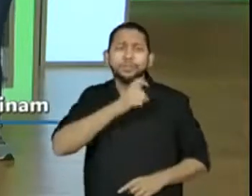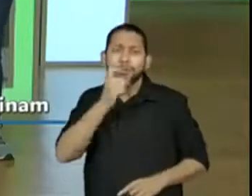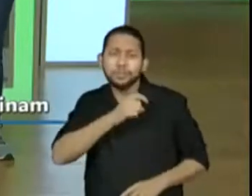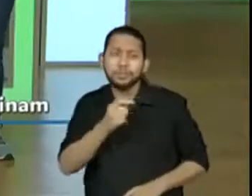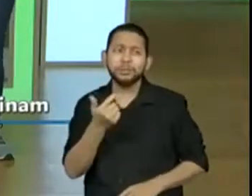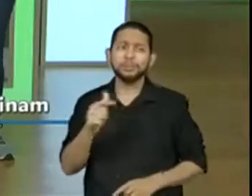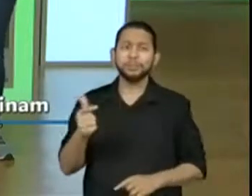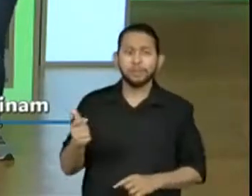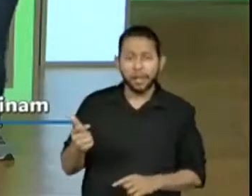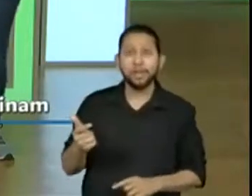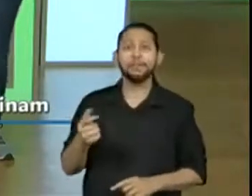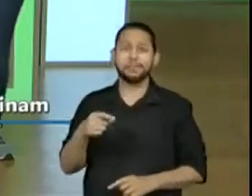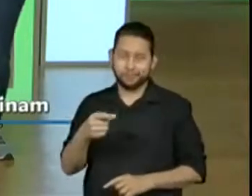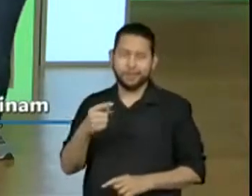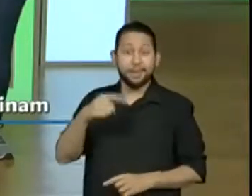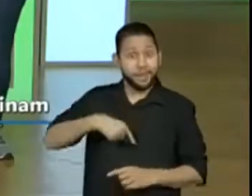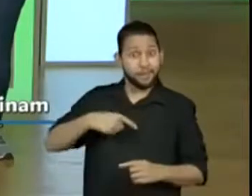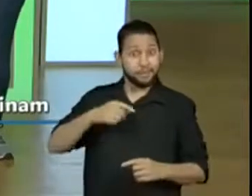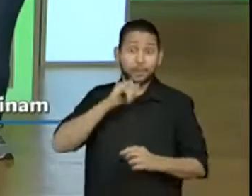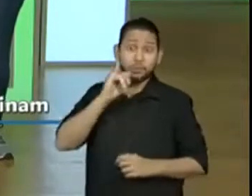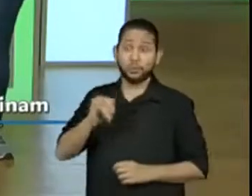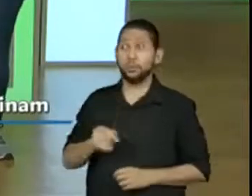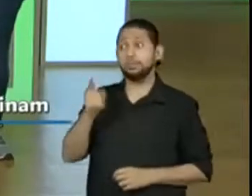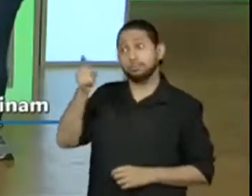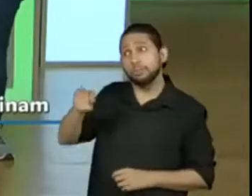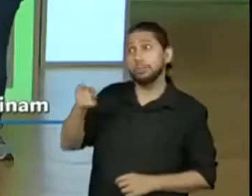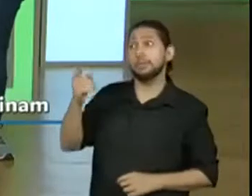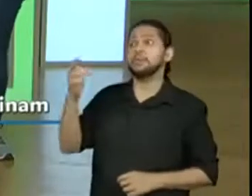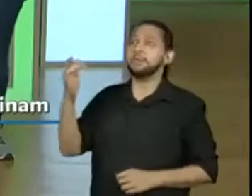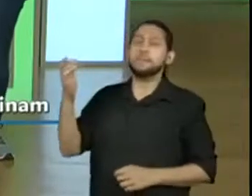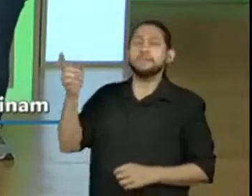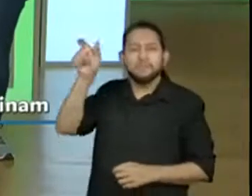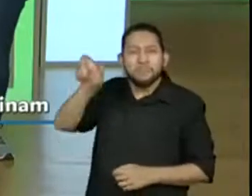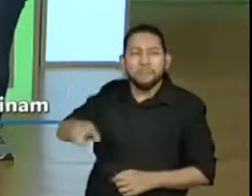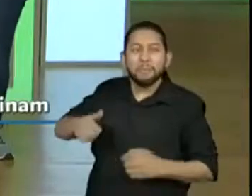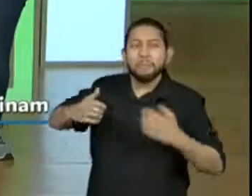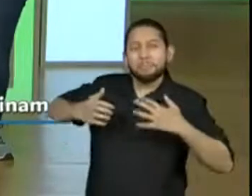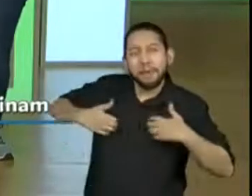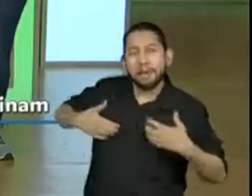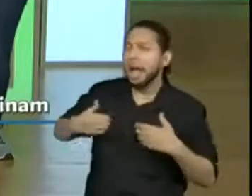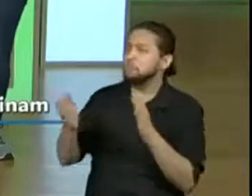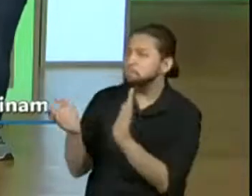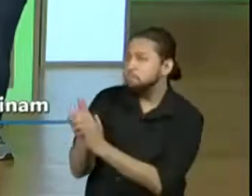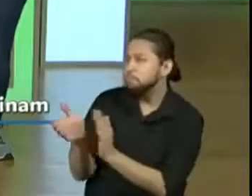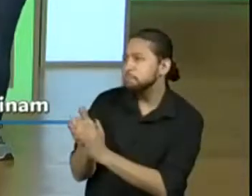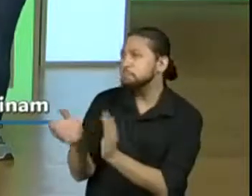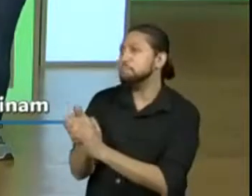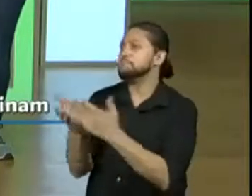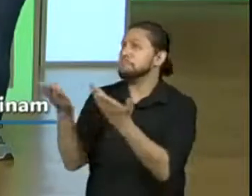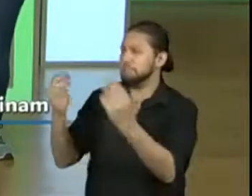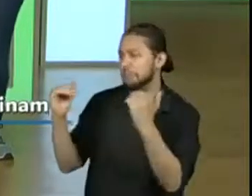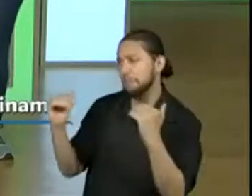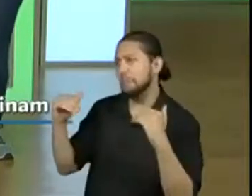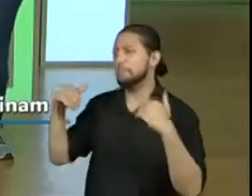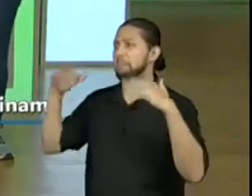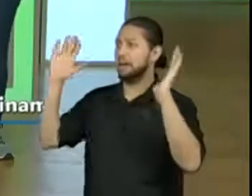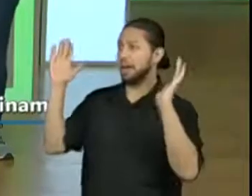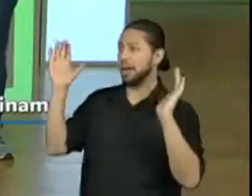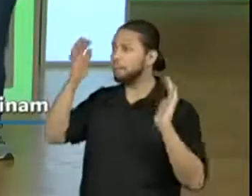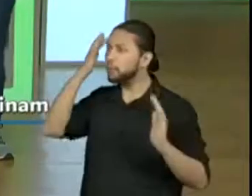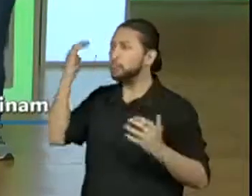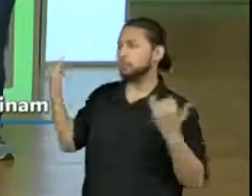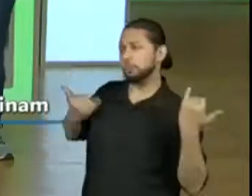que o macaco era irracional, mas ele disse, olha, o seu povo é grandioso, né? As pessoas que você